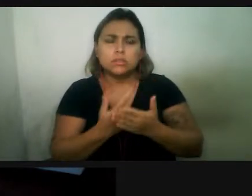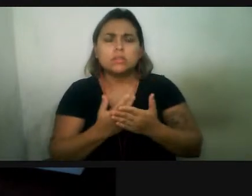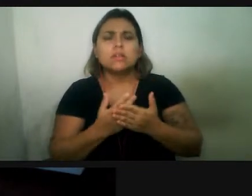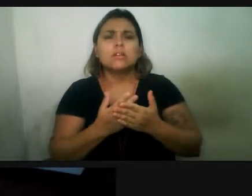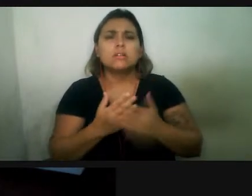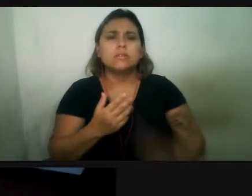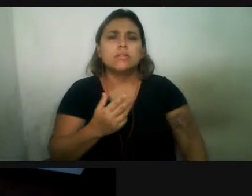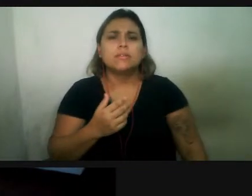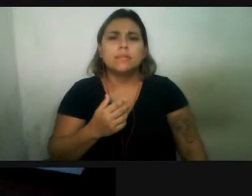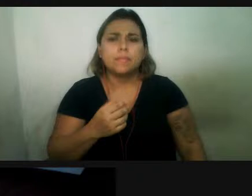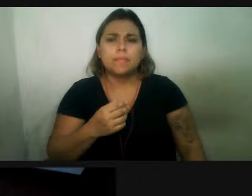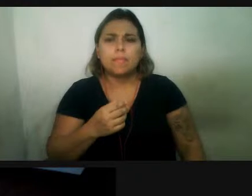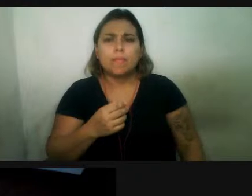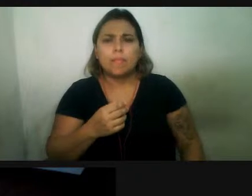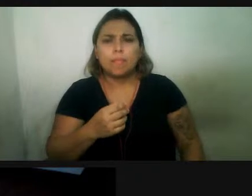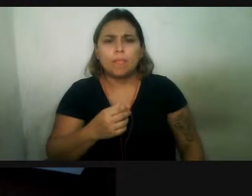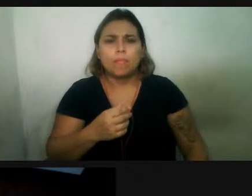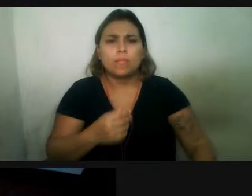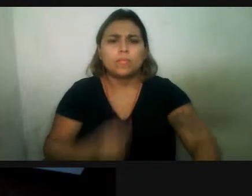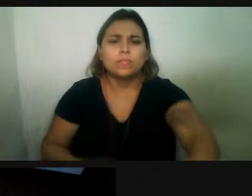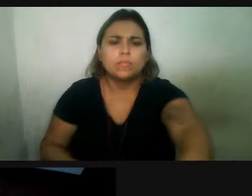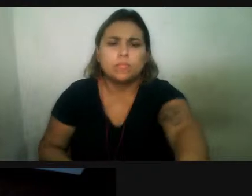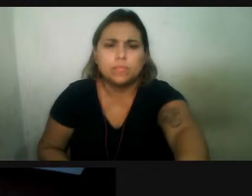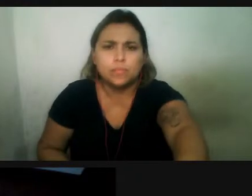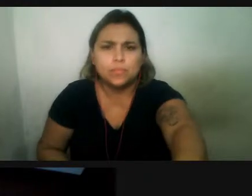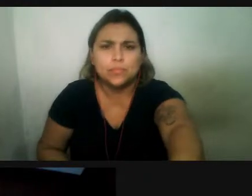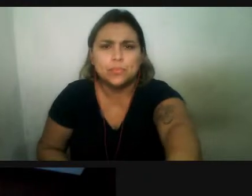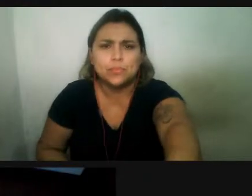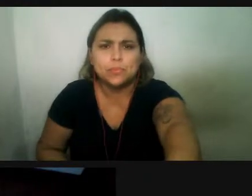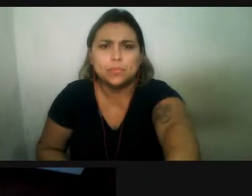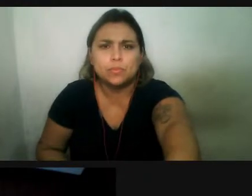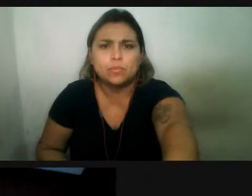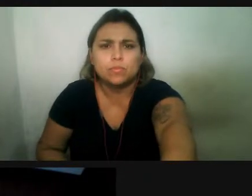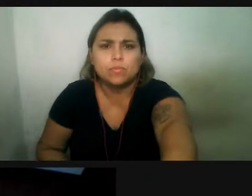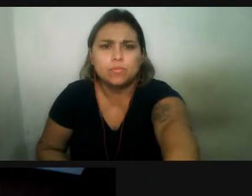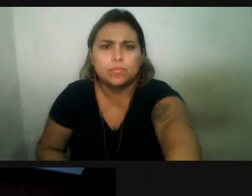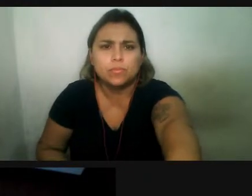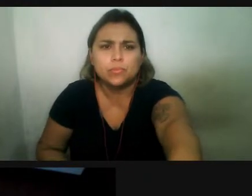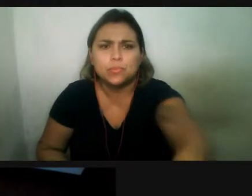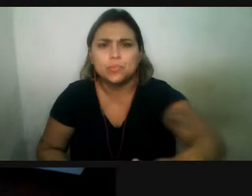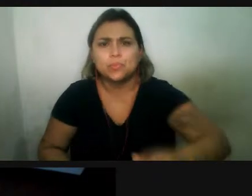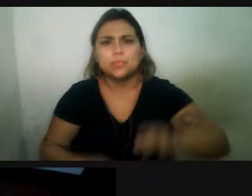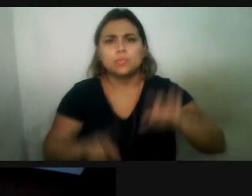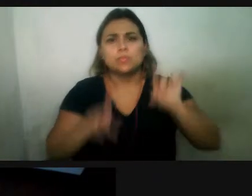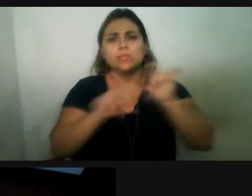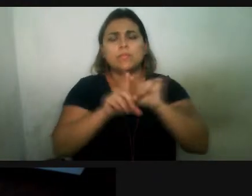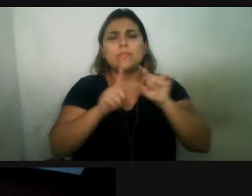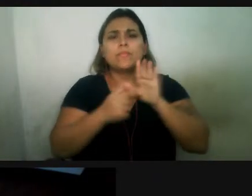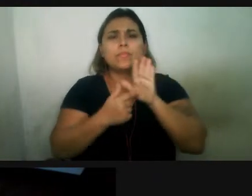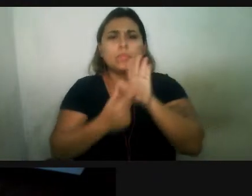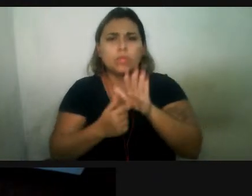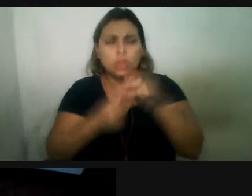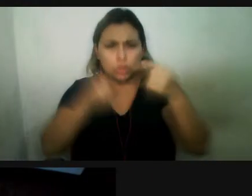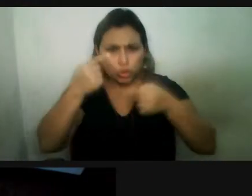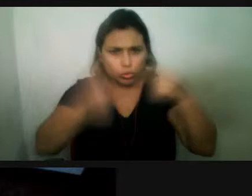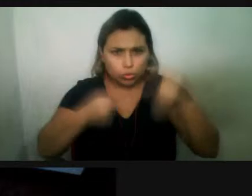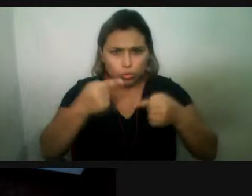E o que mais se acredita realmente é que ela tem a ver com essa questão da disputa mesmo.